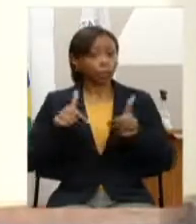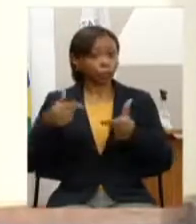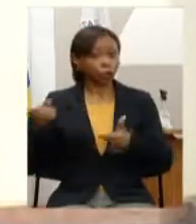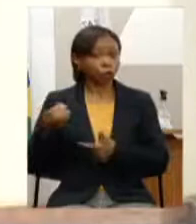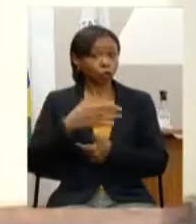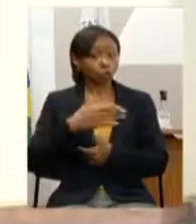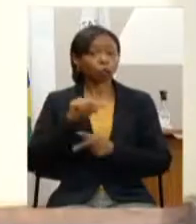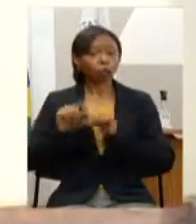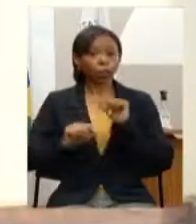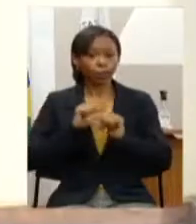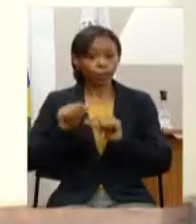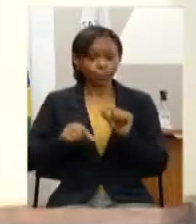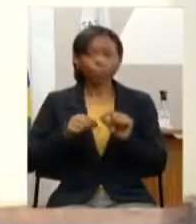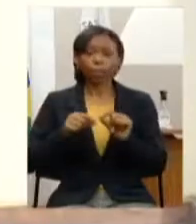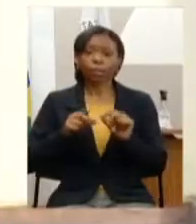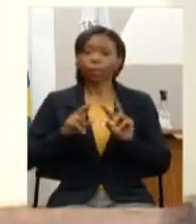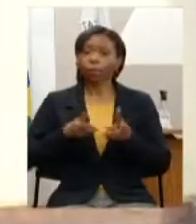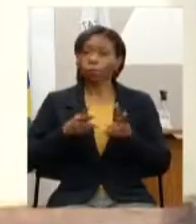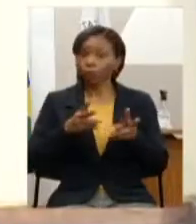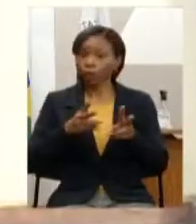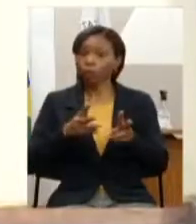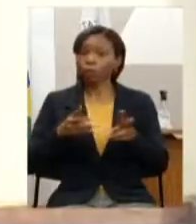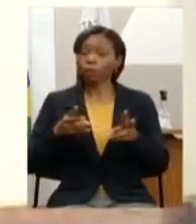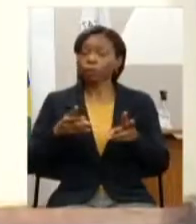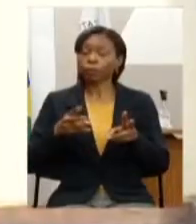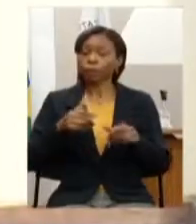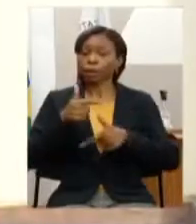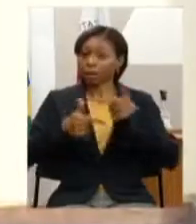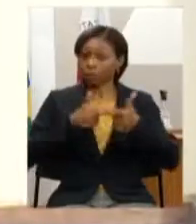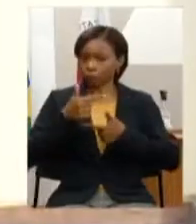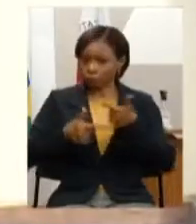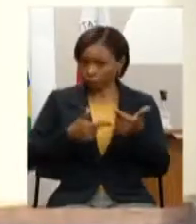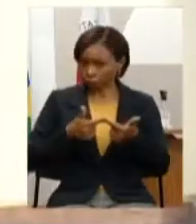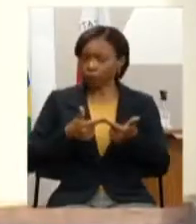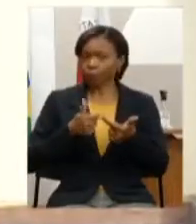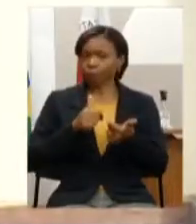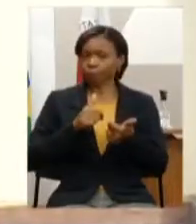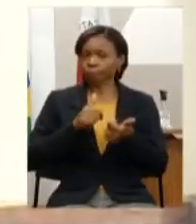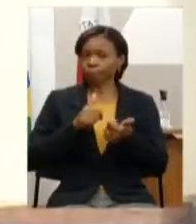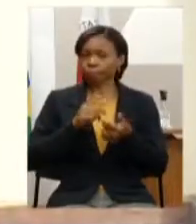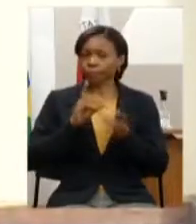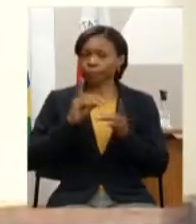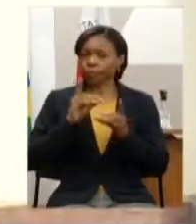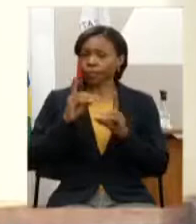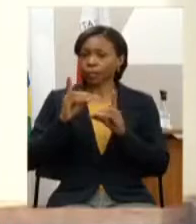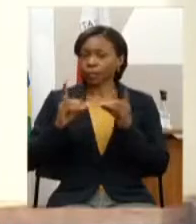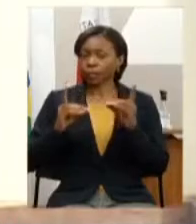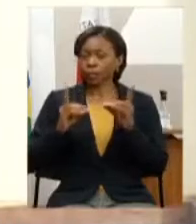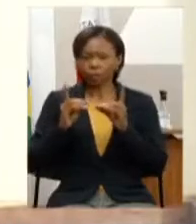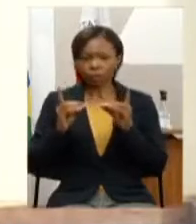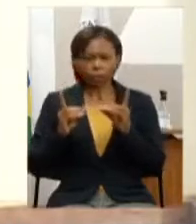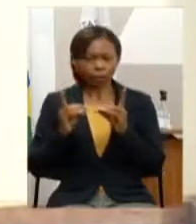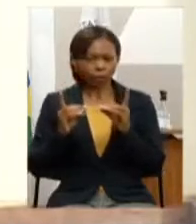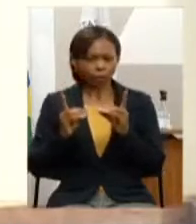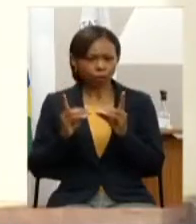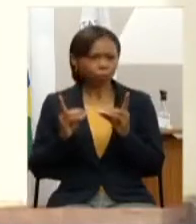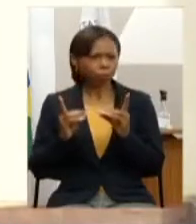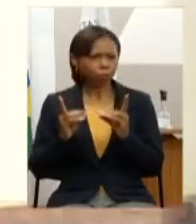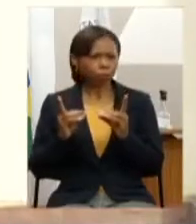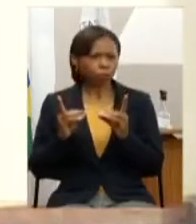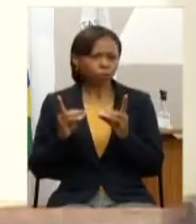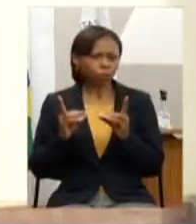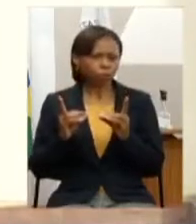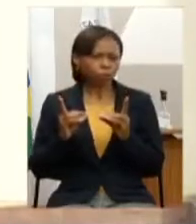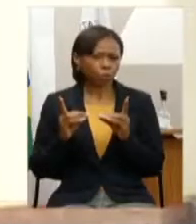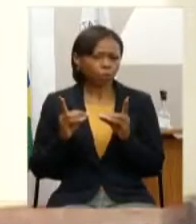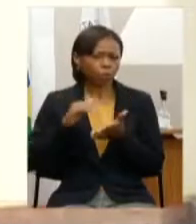manutenção das atividades didáticas de ensino e disciplina de agropecuário nas escolas famílias agrícolas nas EFAS com unidade orçamentária da